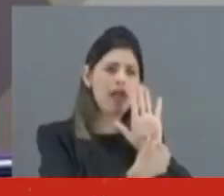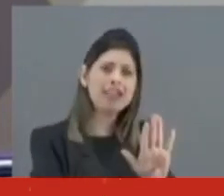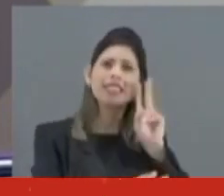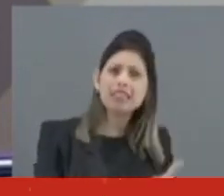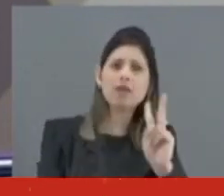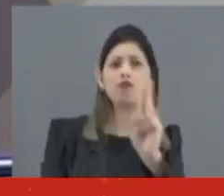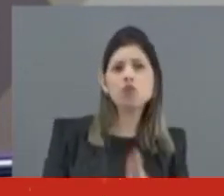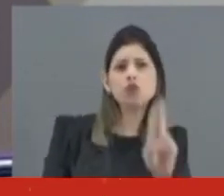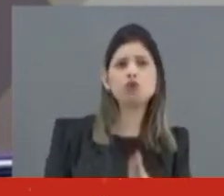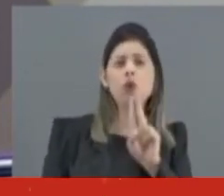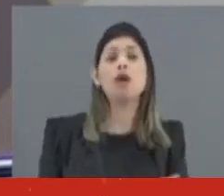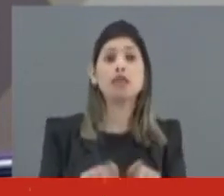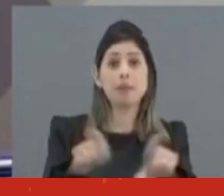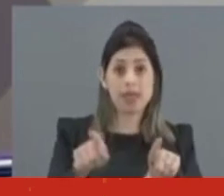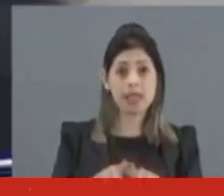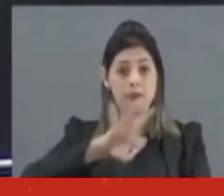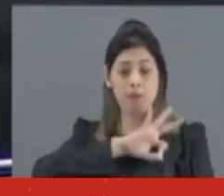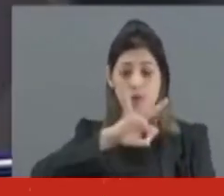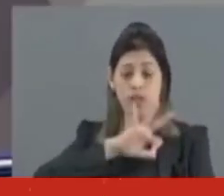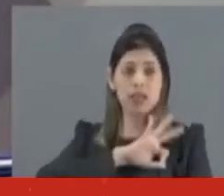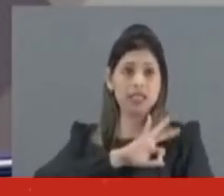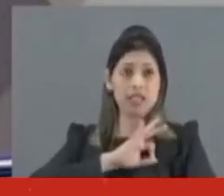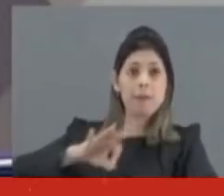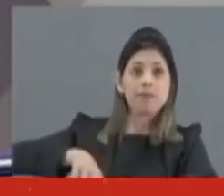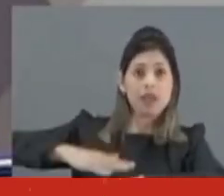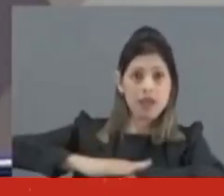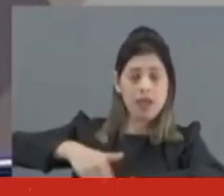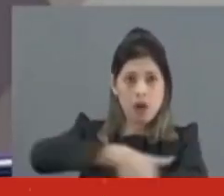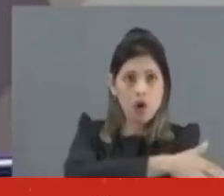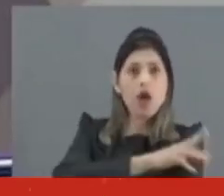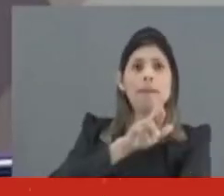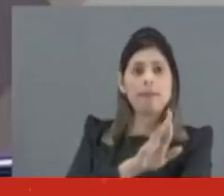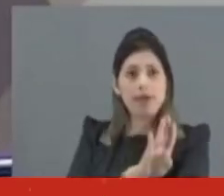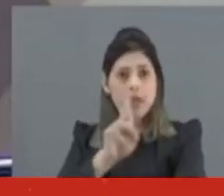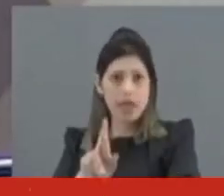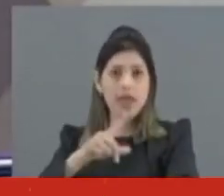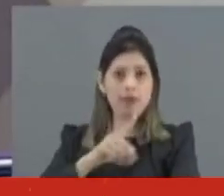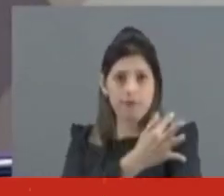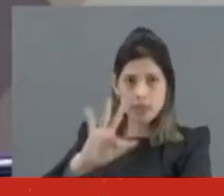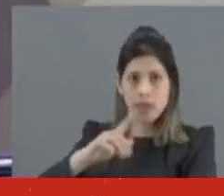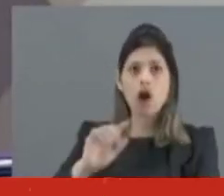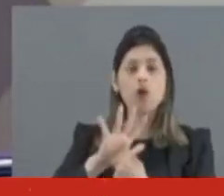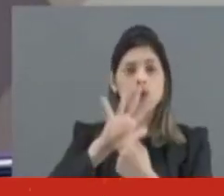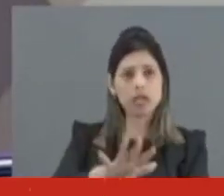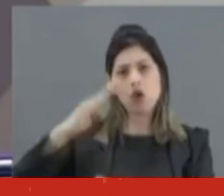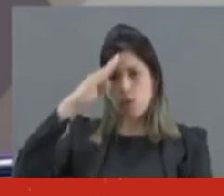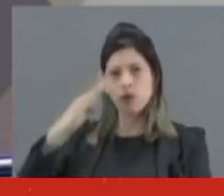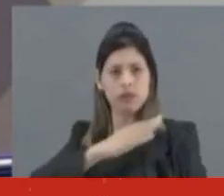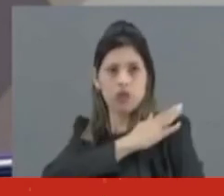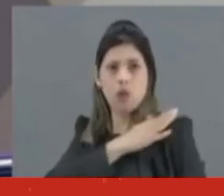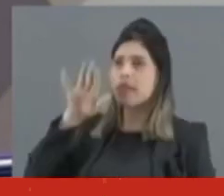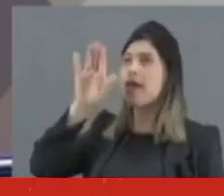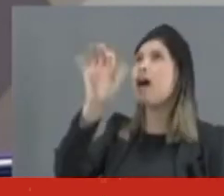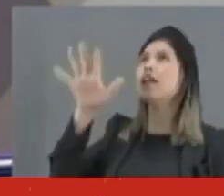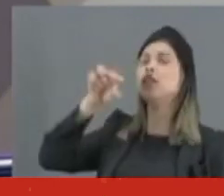utilizou da Polícia Rodoviária Federal por meio do então diretor-geral Silvinei Vásquez para monitorar os locais, especialmente na região Nordeste, onde o